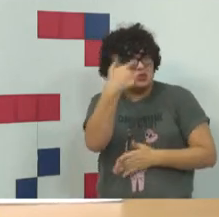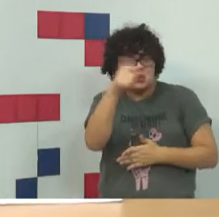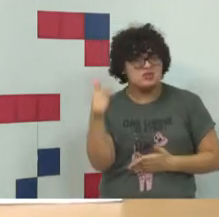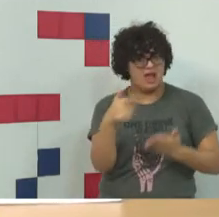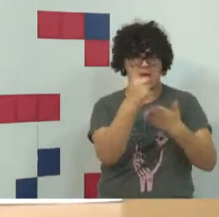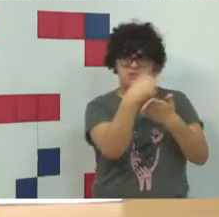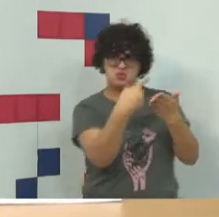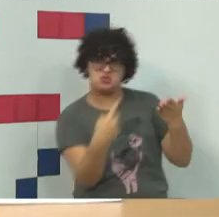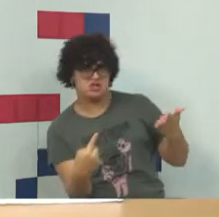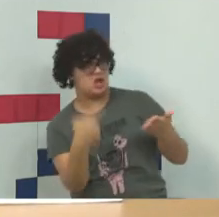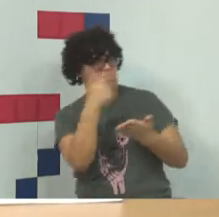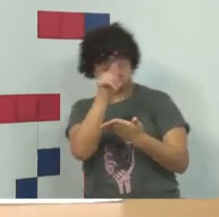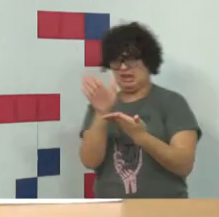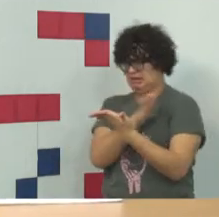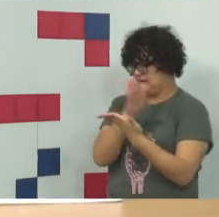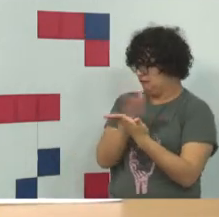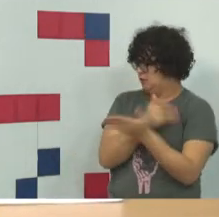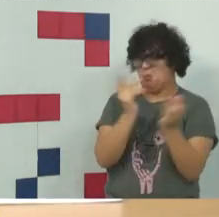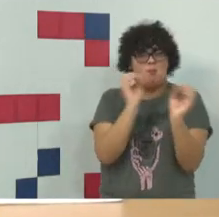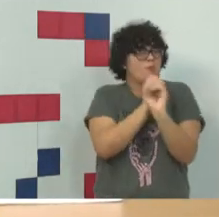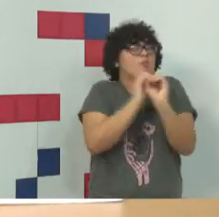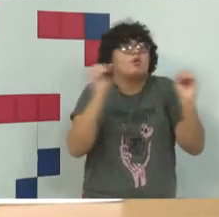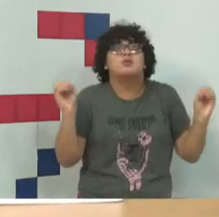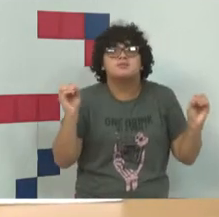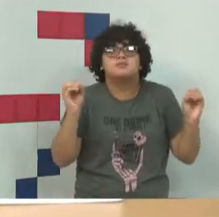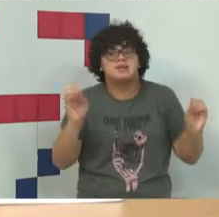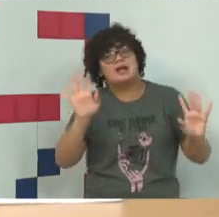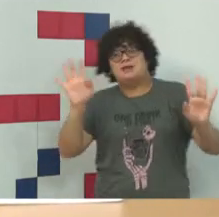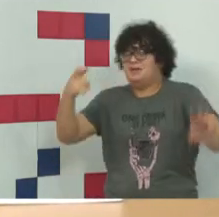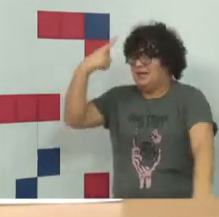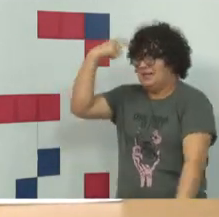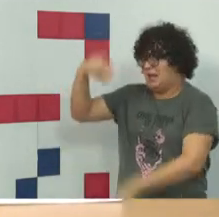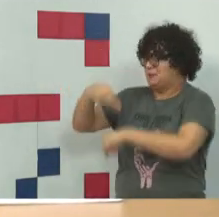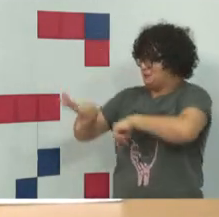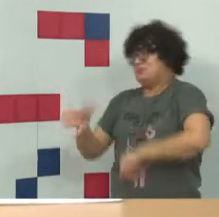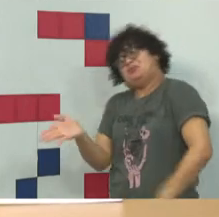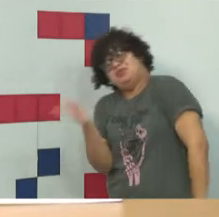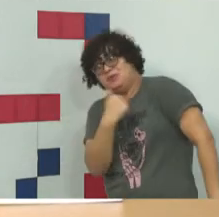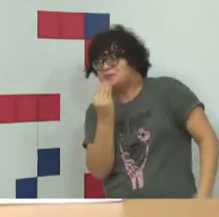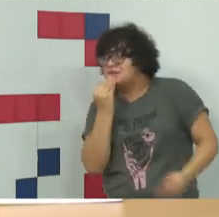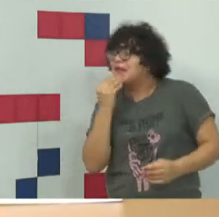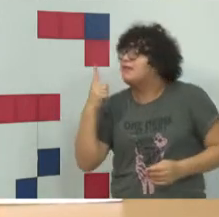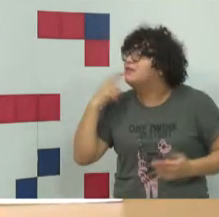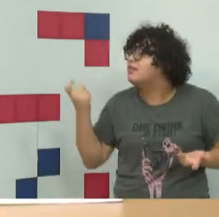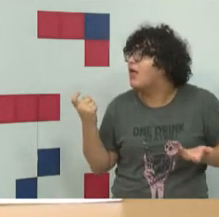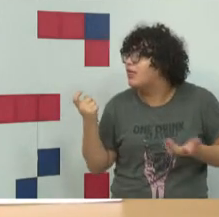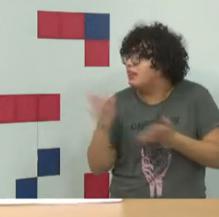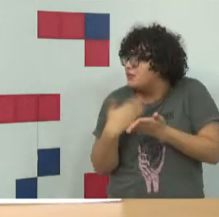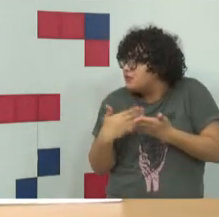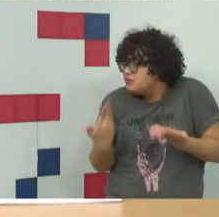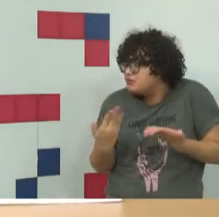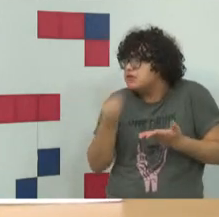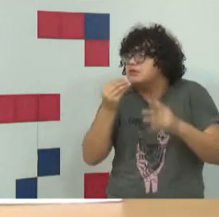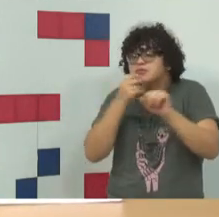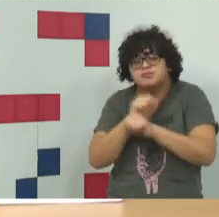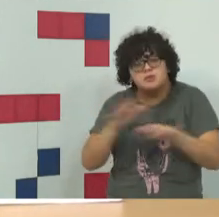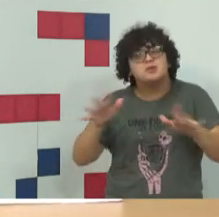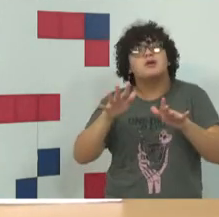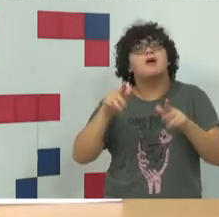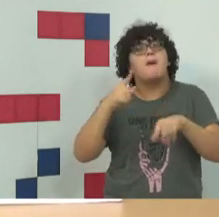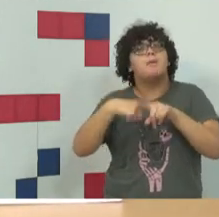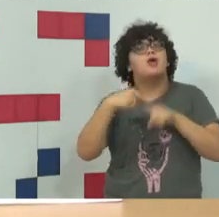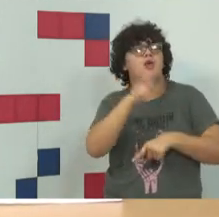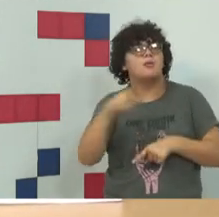estudado e a resposta era, mas e que tal se a gente construísse essa área? E a resposta dos meus professores à época, eu sei que não